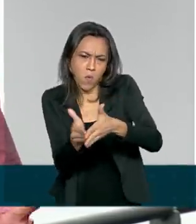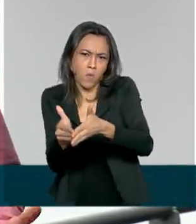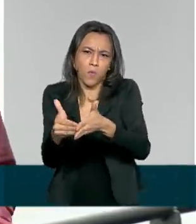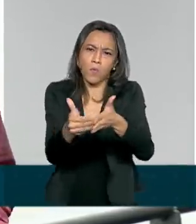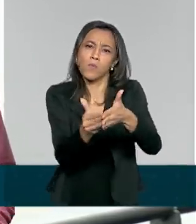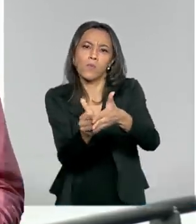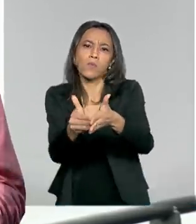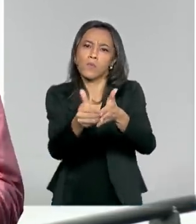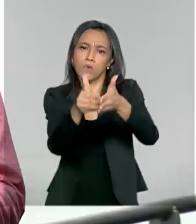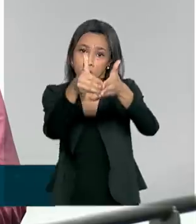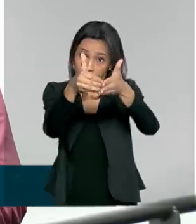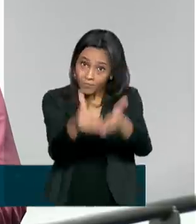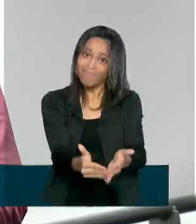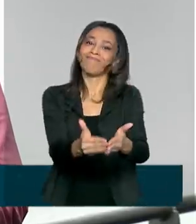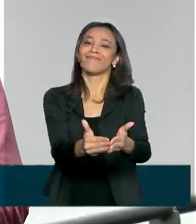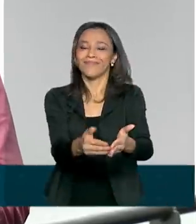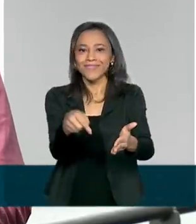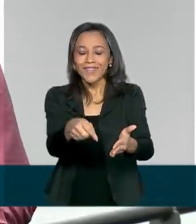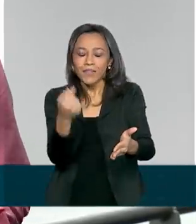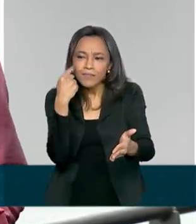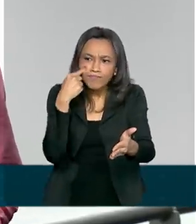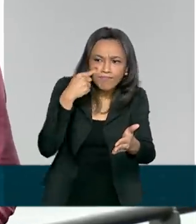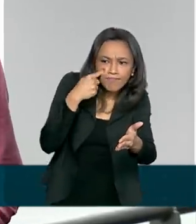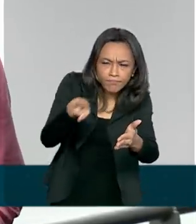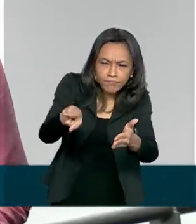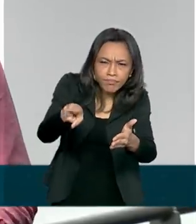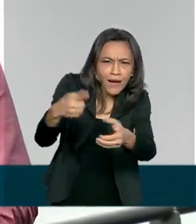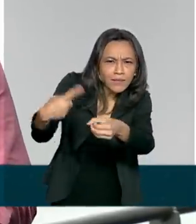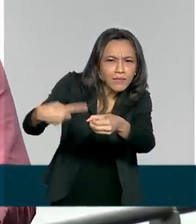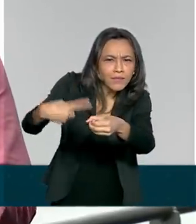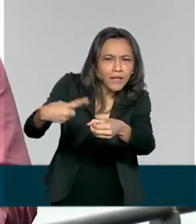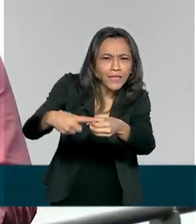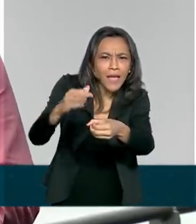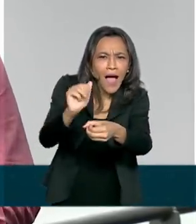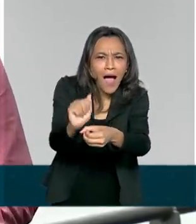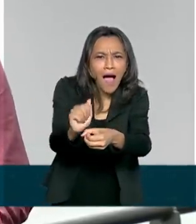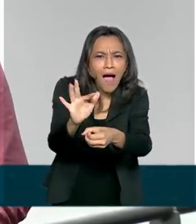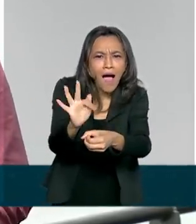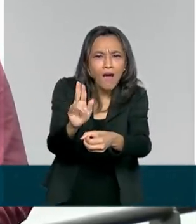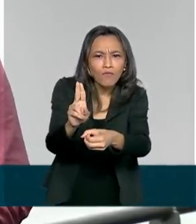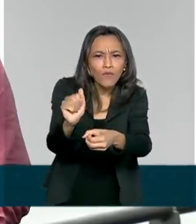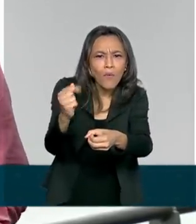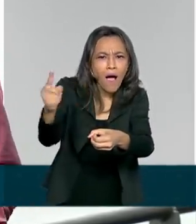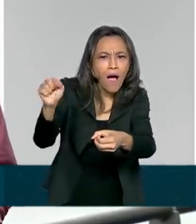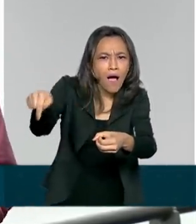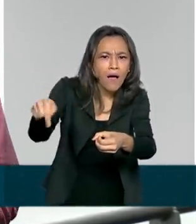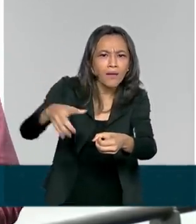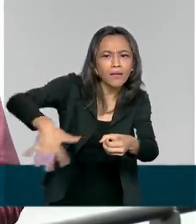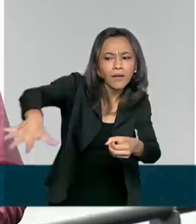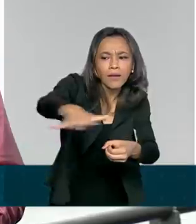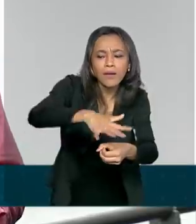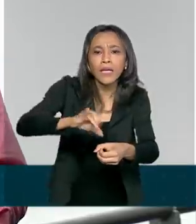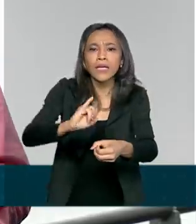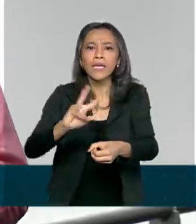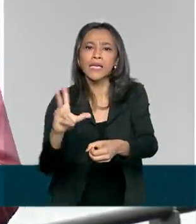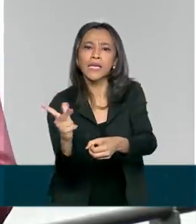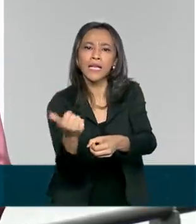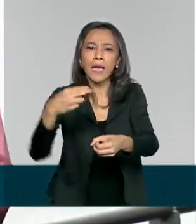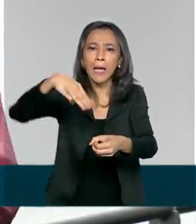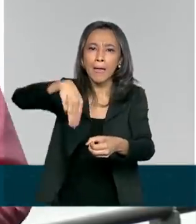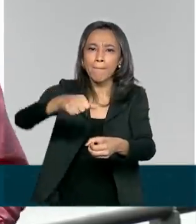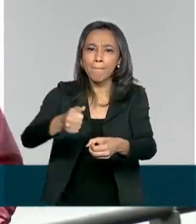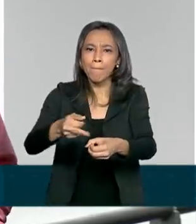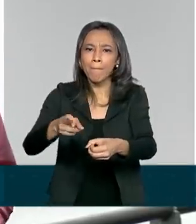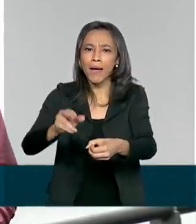Pará. E só agora conseguimos avistar a cidade de Afuá, na ilha do Marajó. Já é possível ver as primeiras